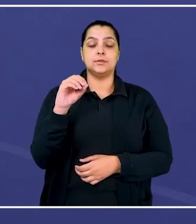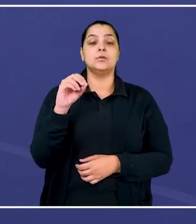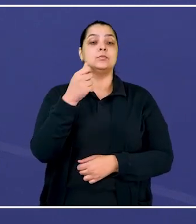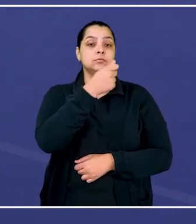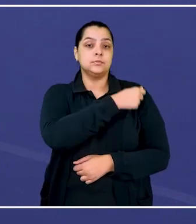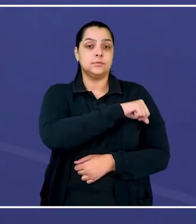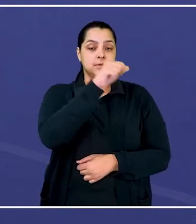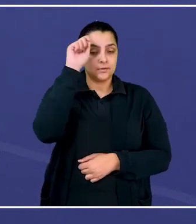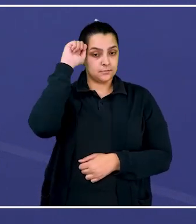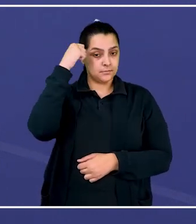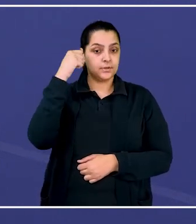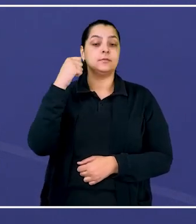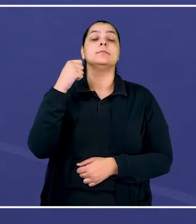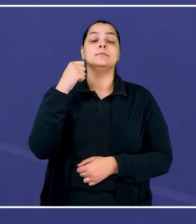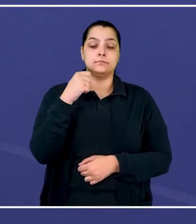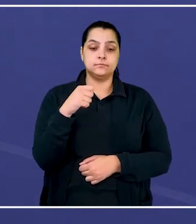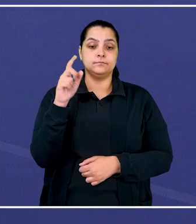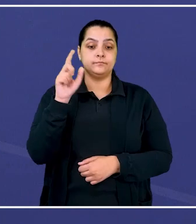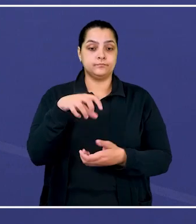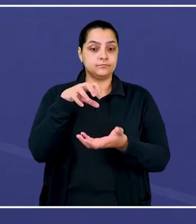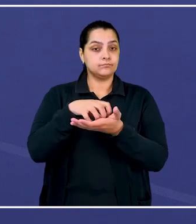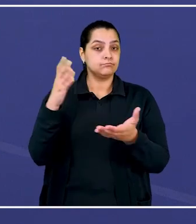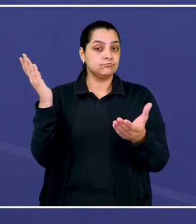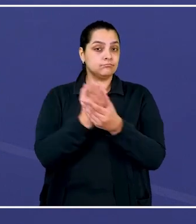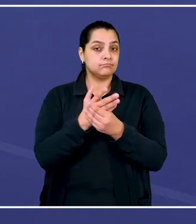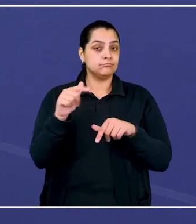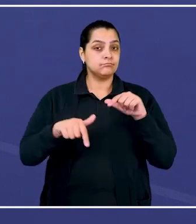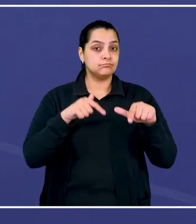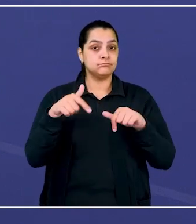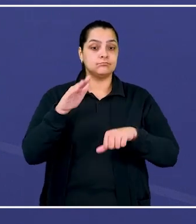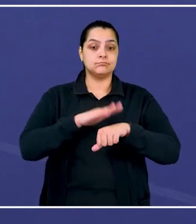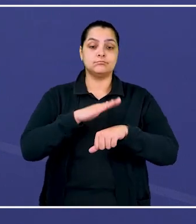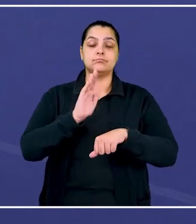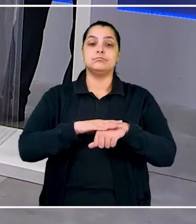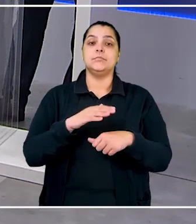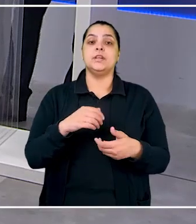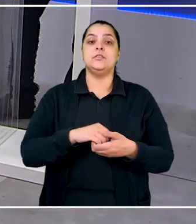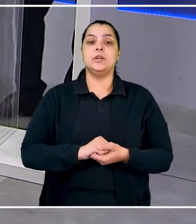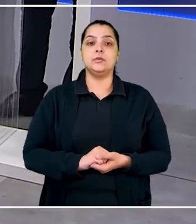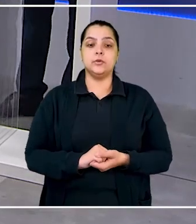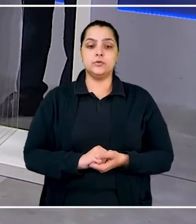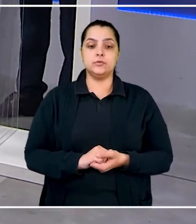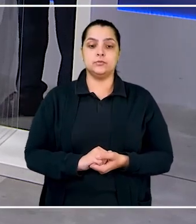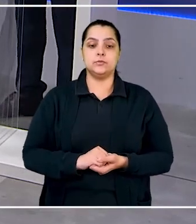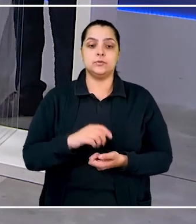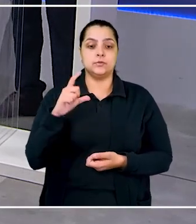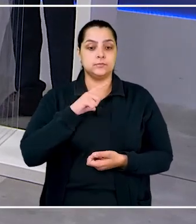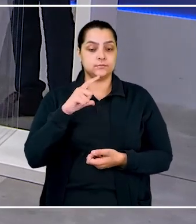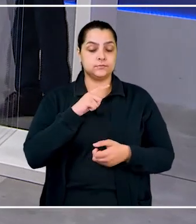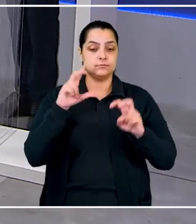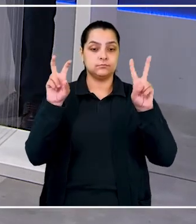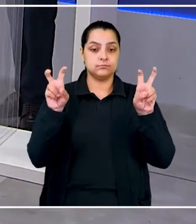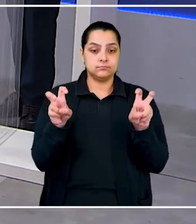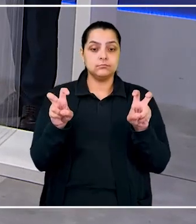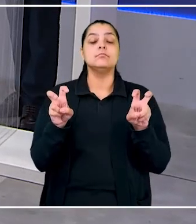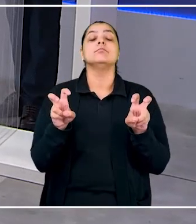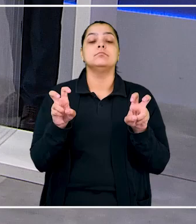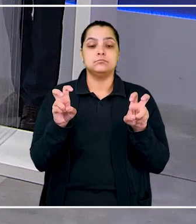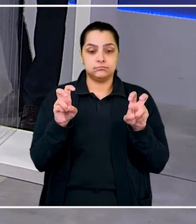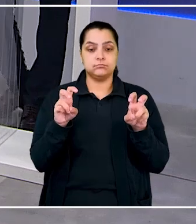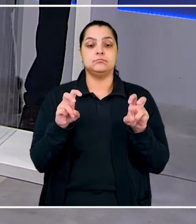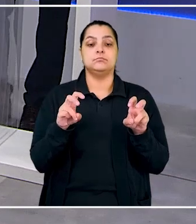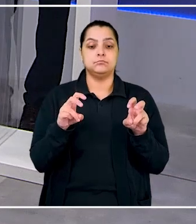Ribeirão Preto, São Paulo, contra a extinção de um processo trabalhista movido por ele. O caso havia sido encerrado por falta de